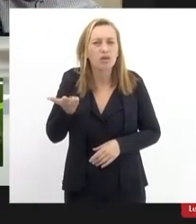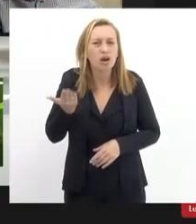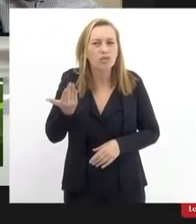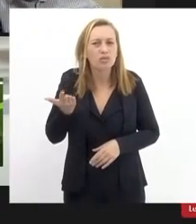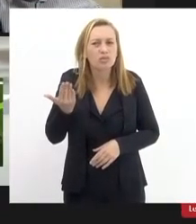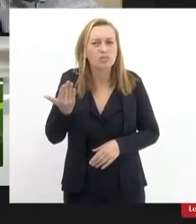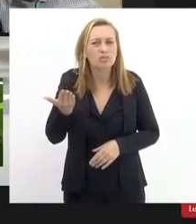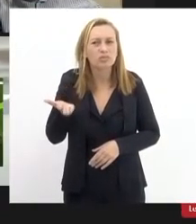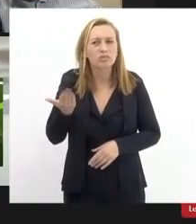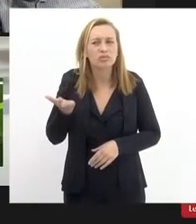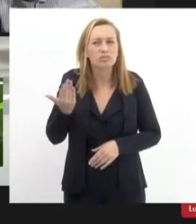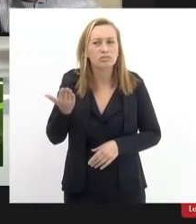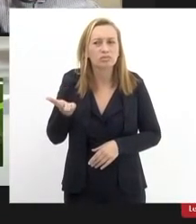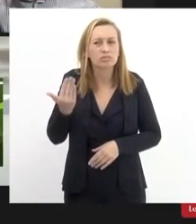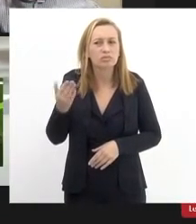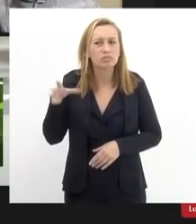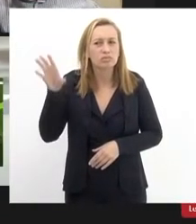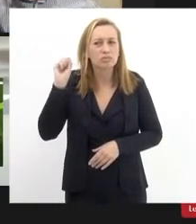alto